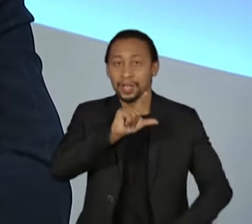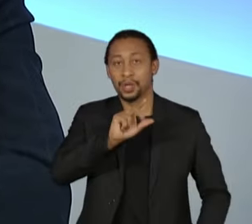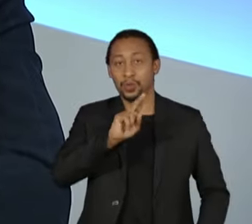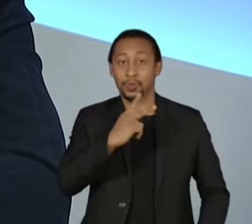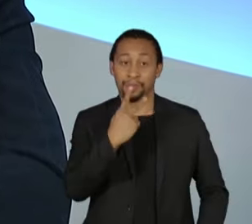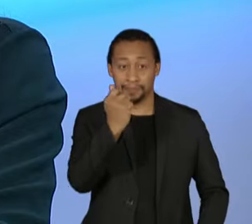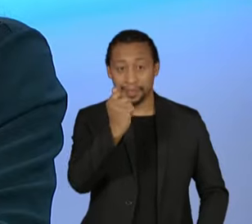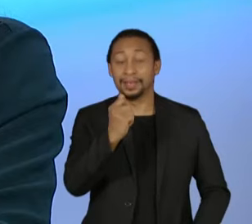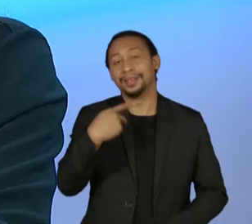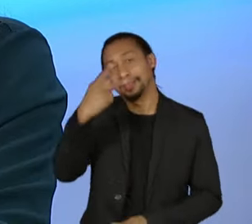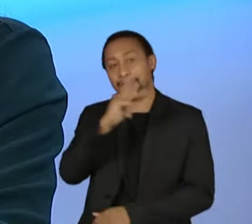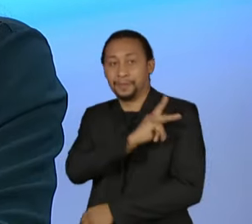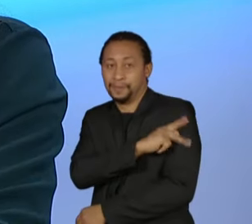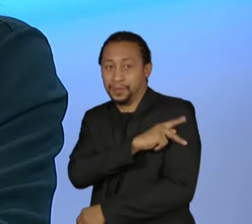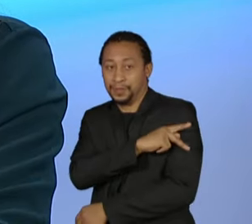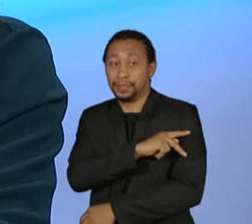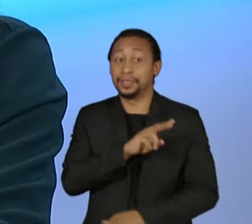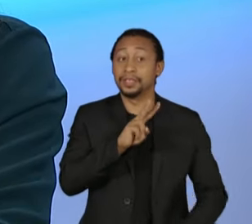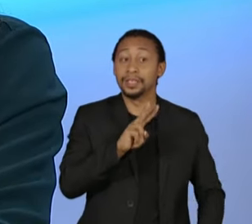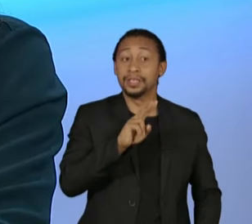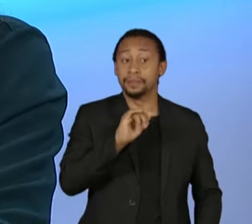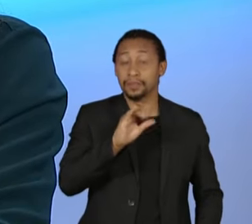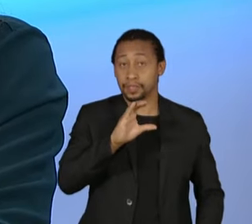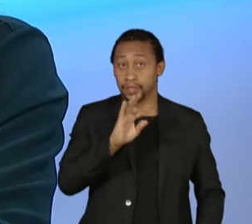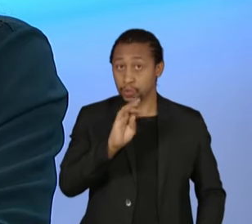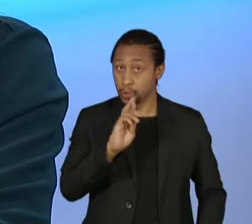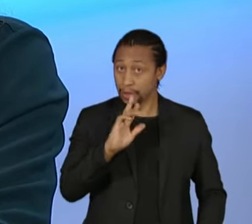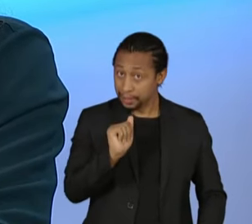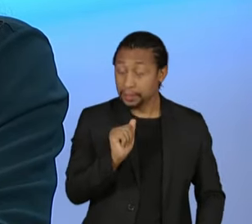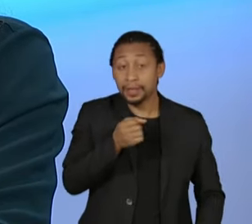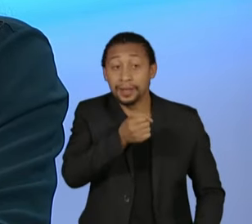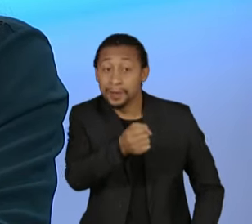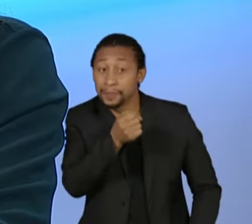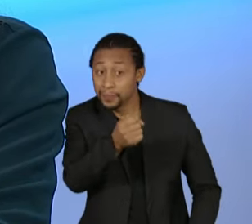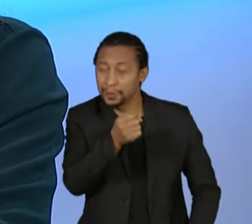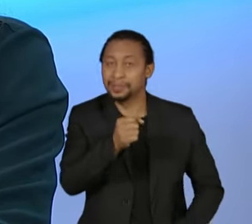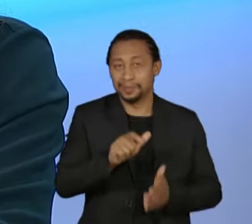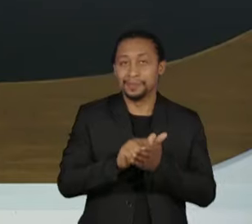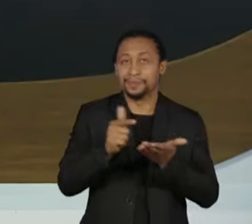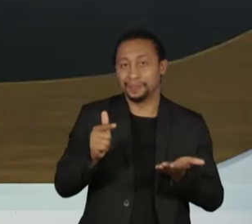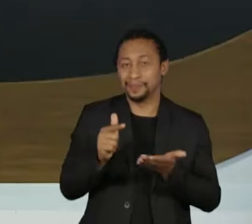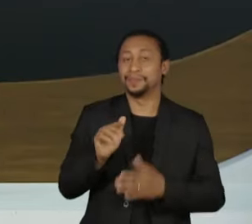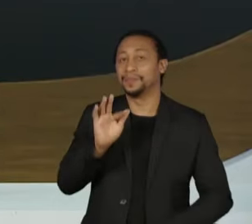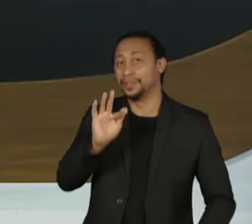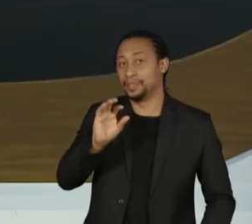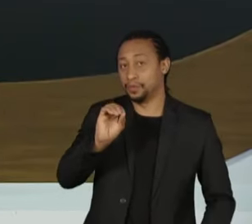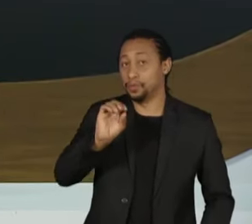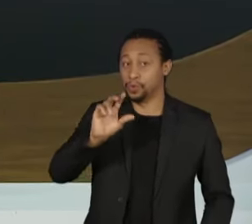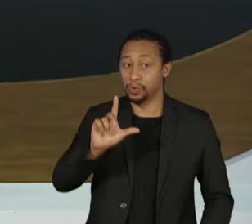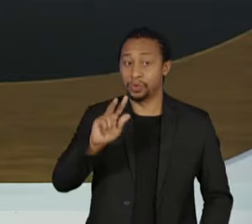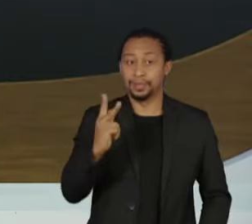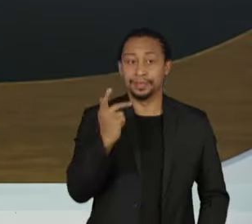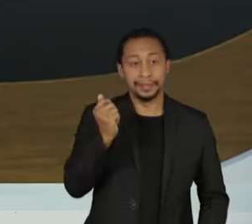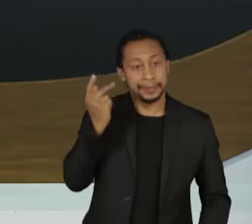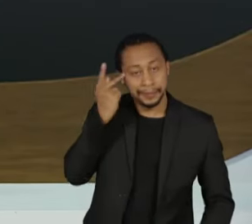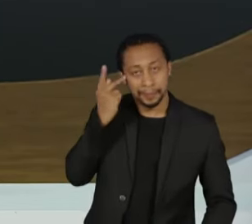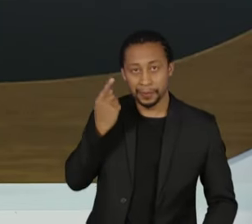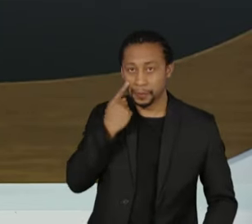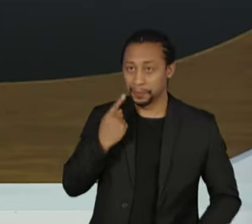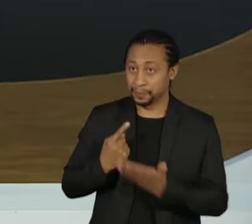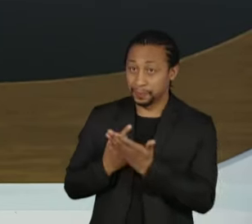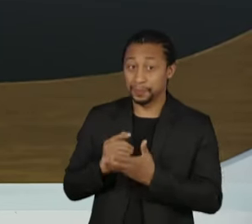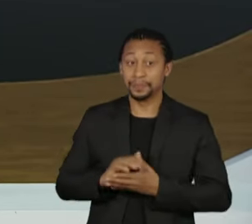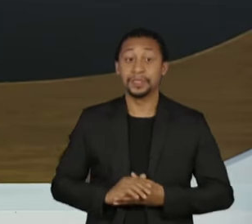Piauí. Vitória Azevedo, repórter de política da Folha de São Paulo. Nessa semana nós não contamos com o nosso